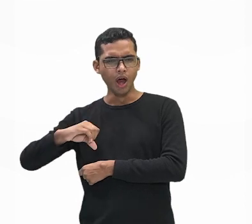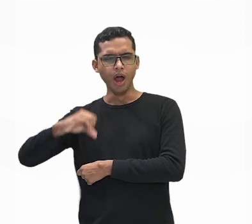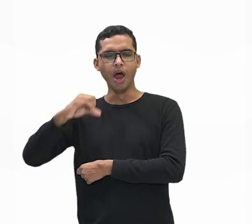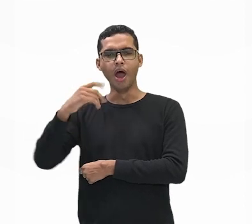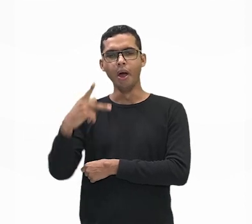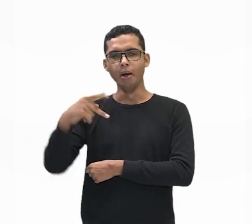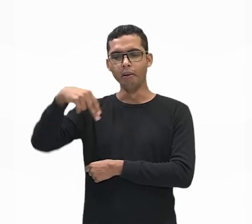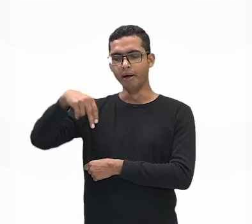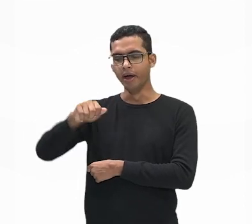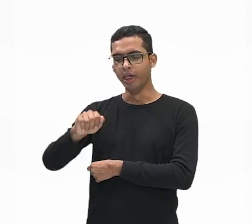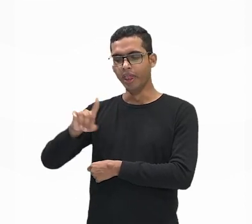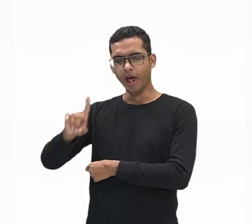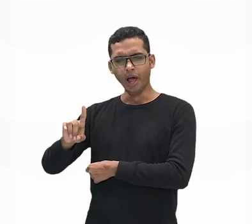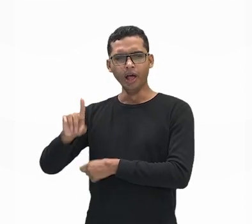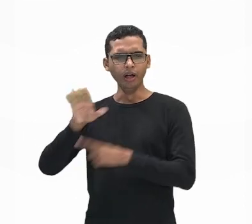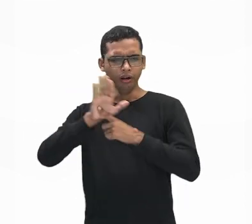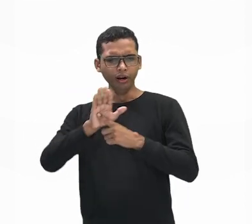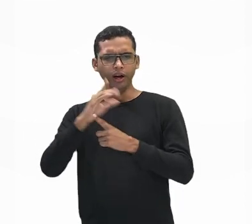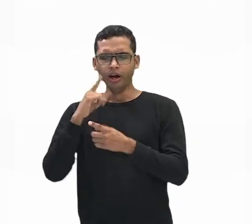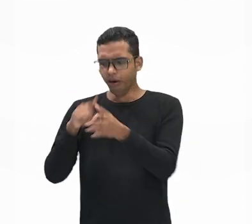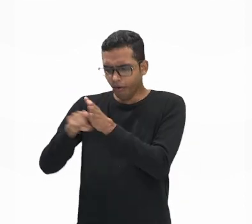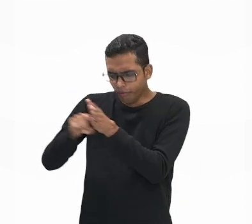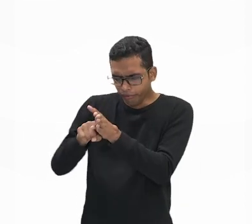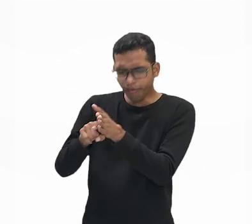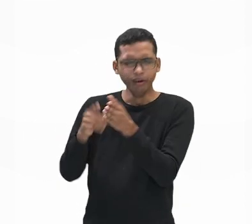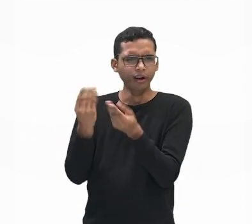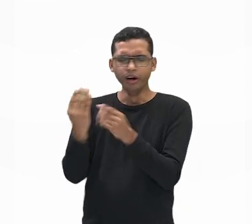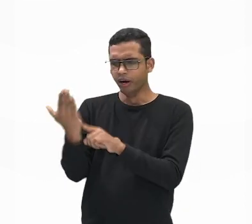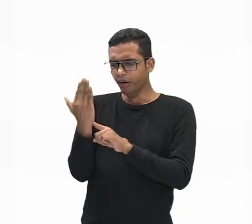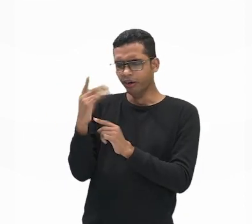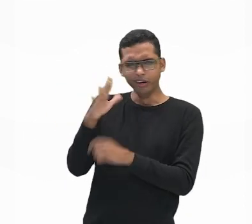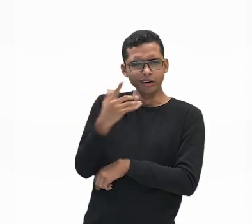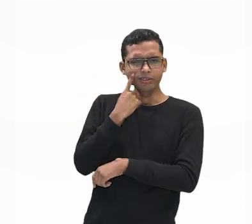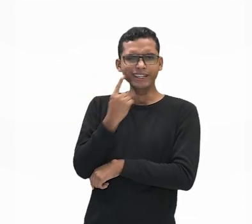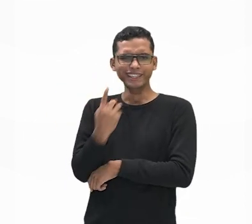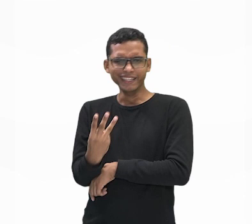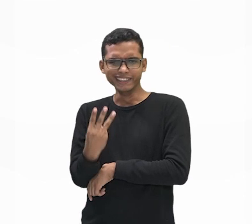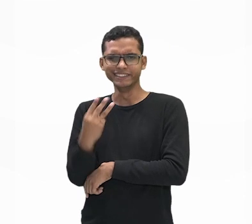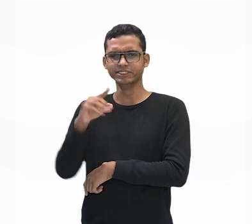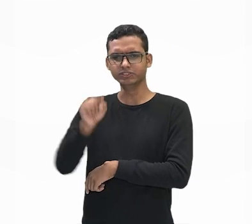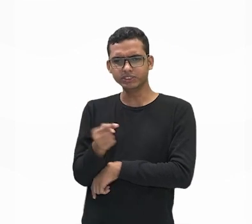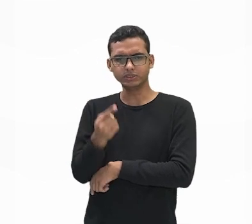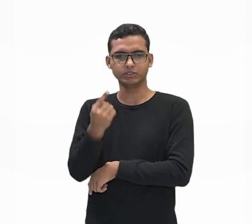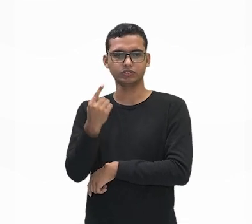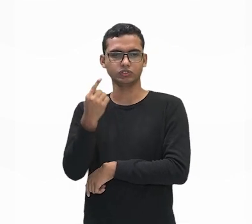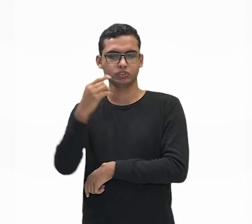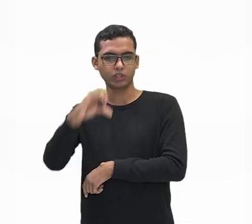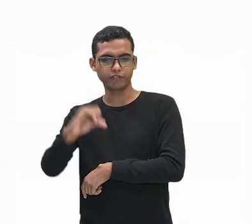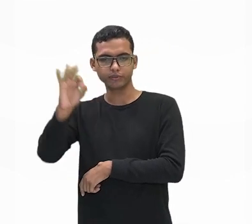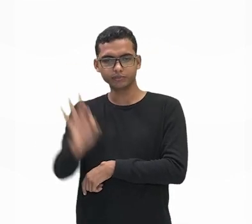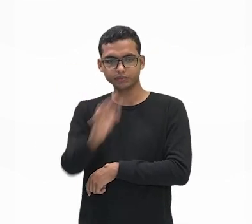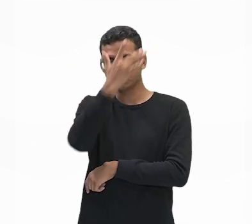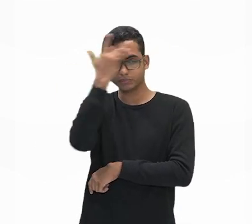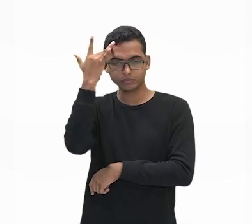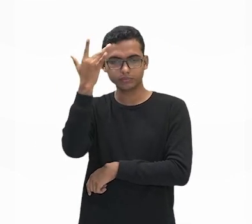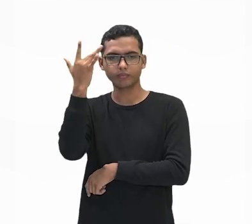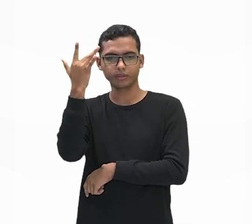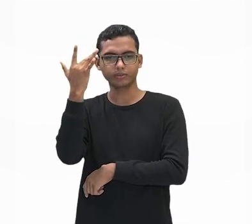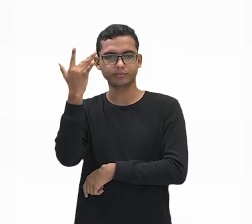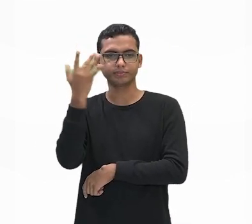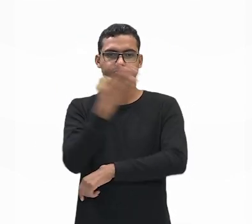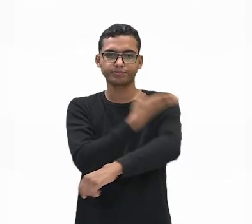no Brasil, ela traz em torno ali de 3,9% de brancos que são analfabetos e esse valor